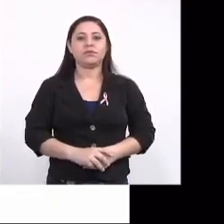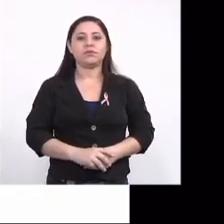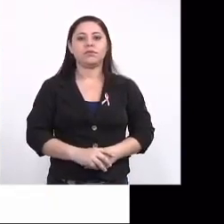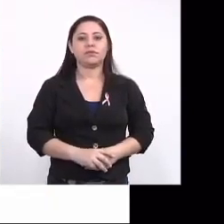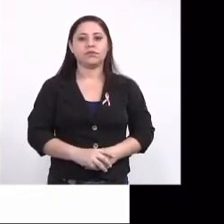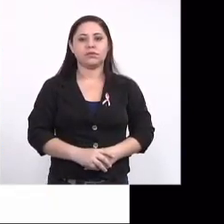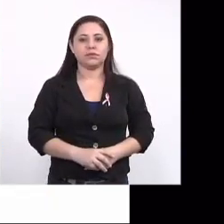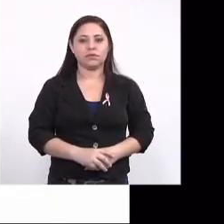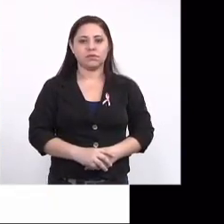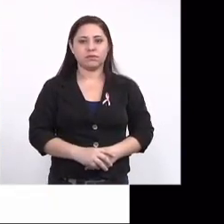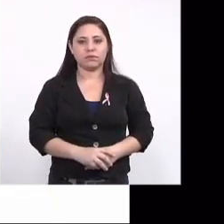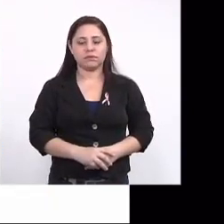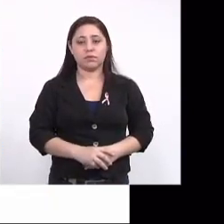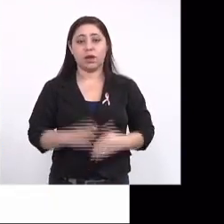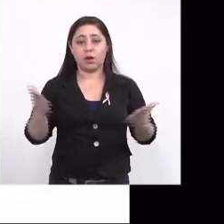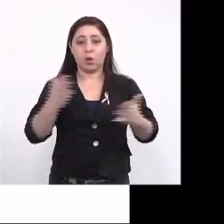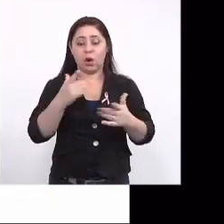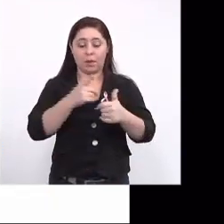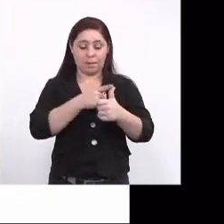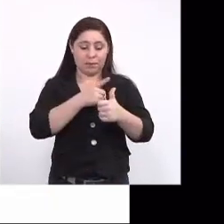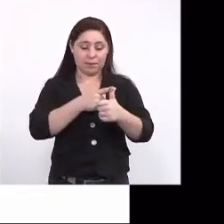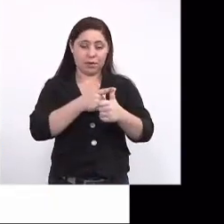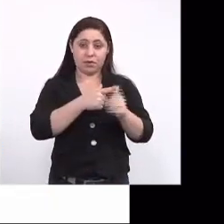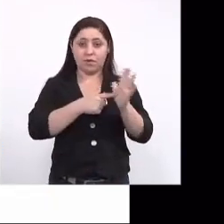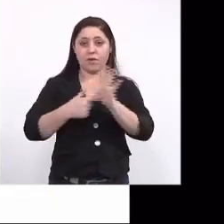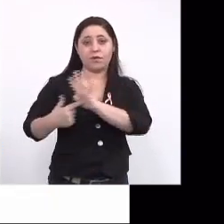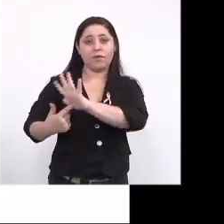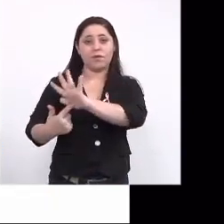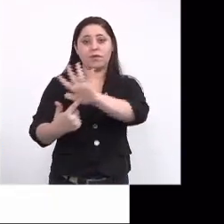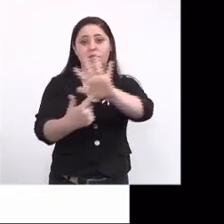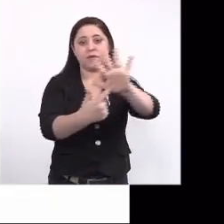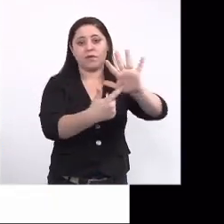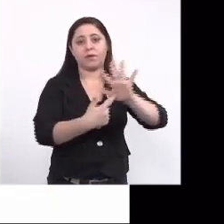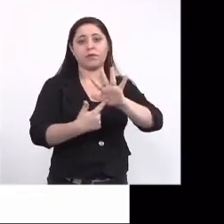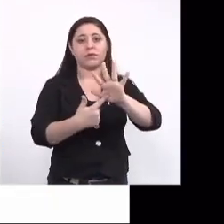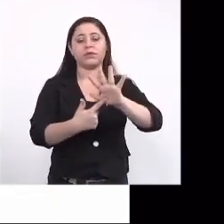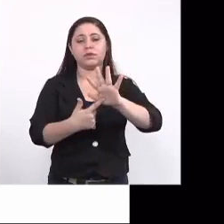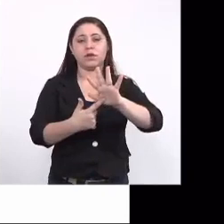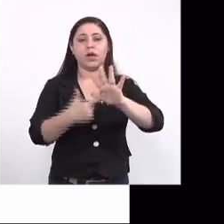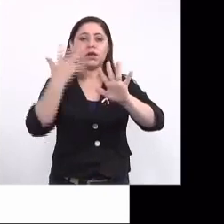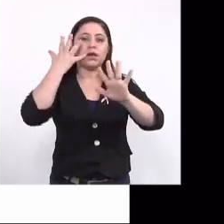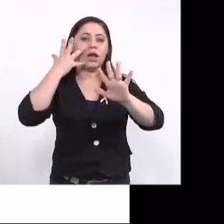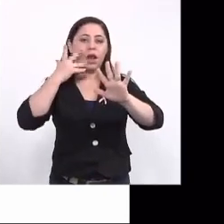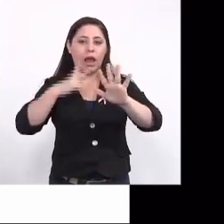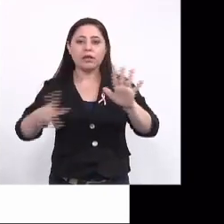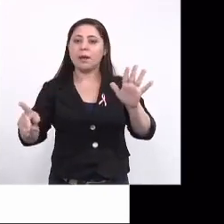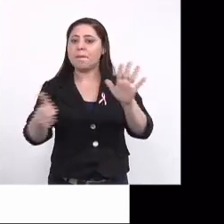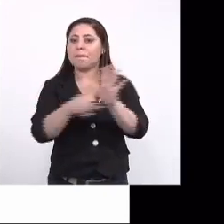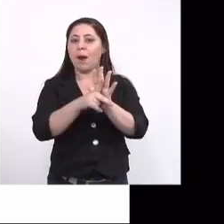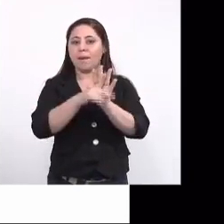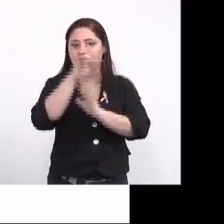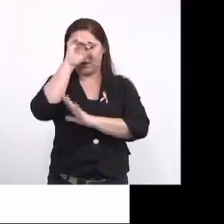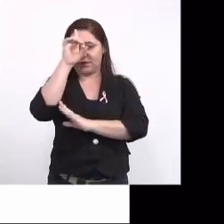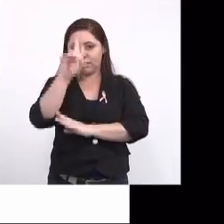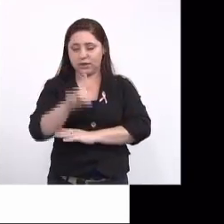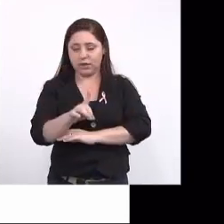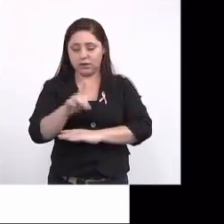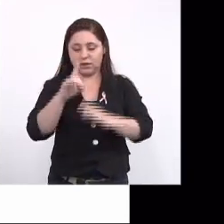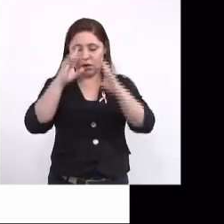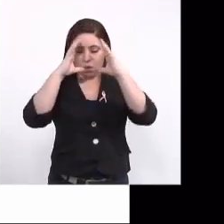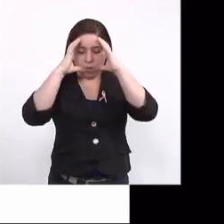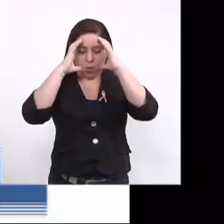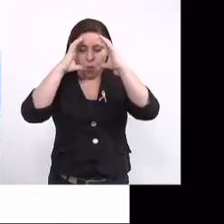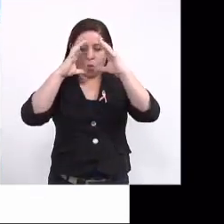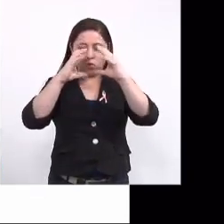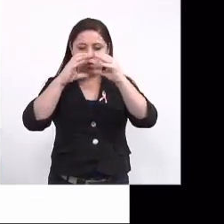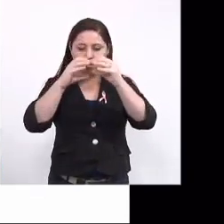Então, nessa primeira fase que eu vou apresentar, que envolveu basicamente as crianças com anomalia congênita e com a síndrome congênita do